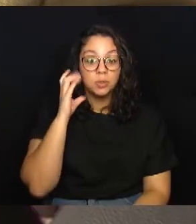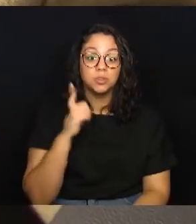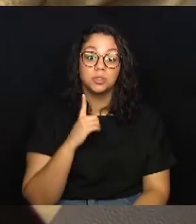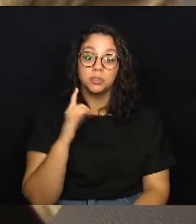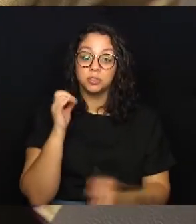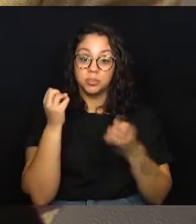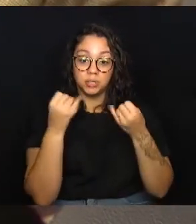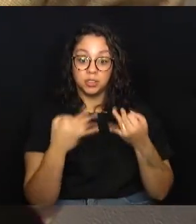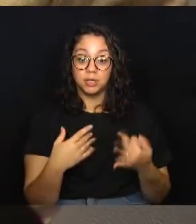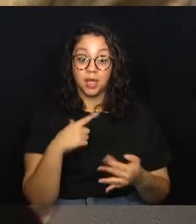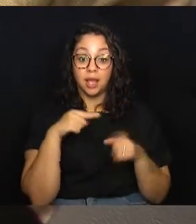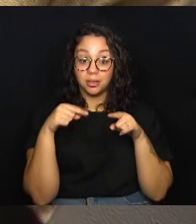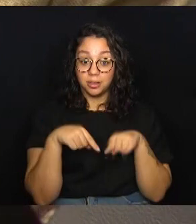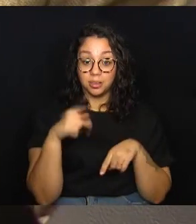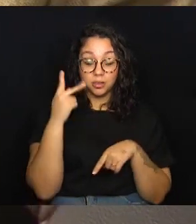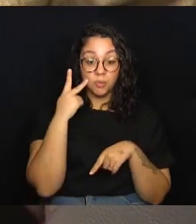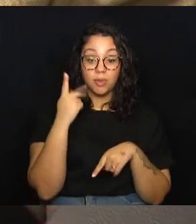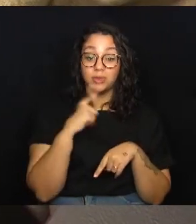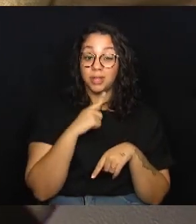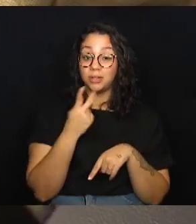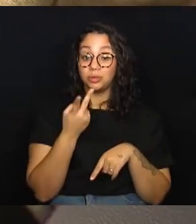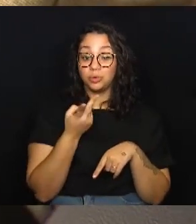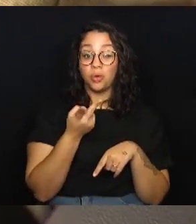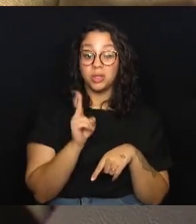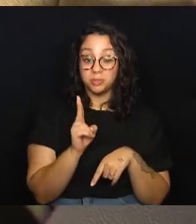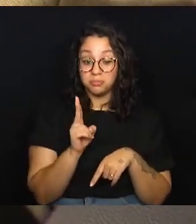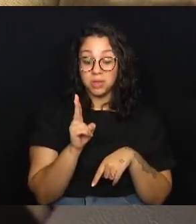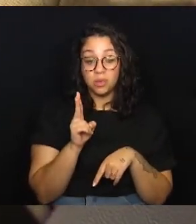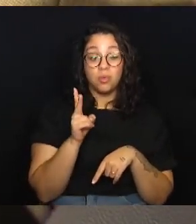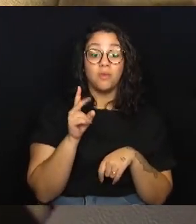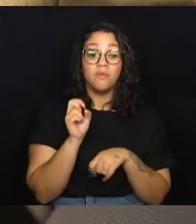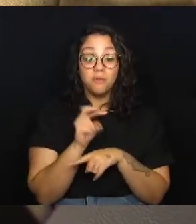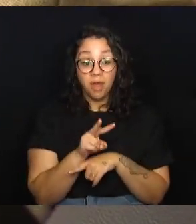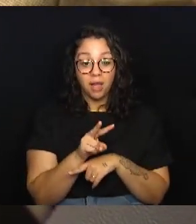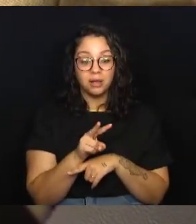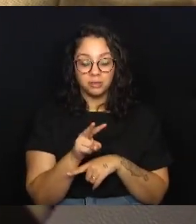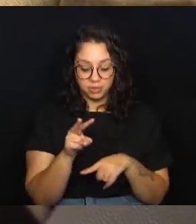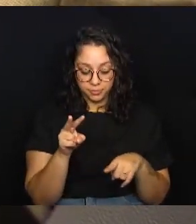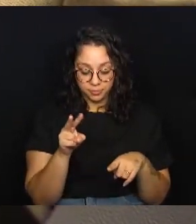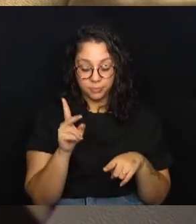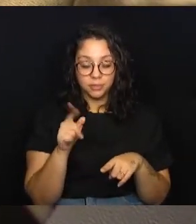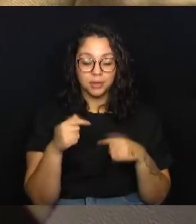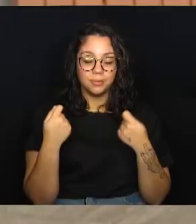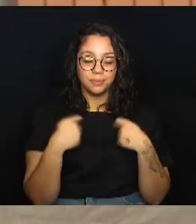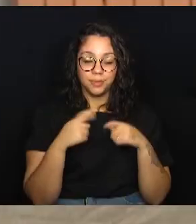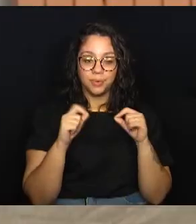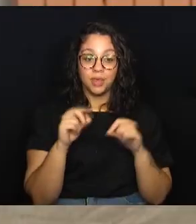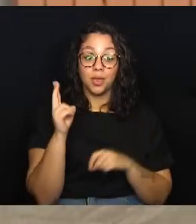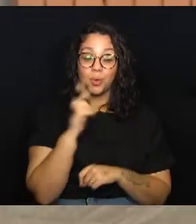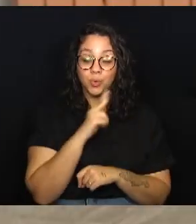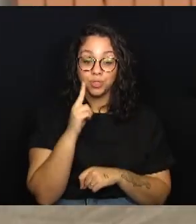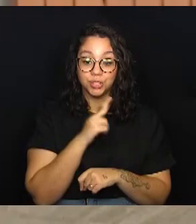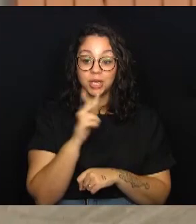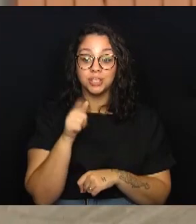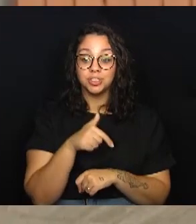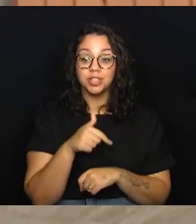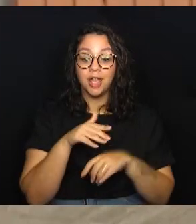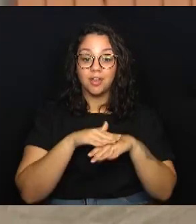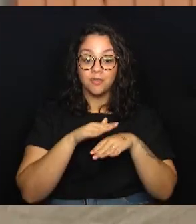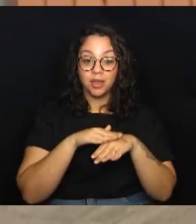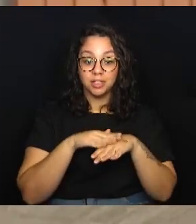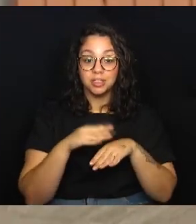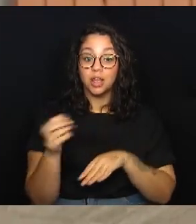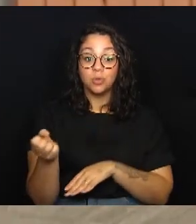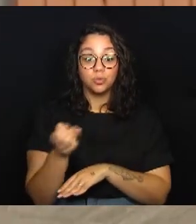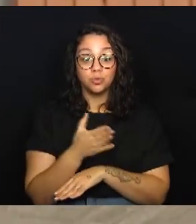Cirilo, no Estado de São Paulo há aproximadamente 2 mil cargos vagos de diretor escolar, o que evidencia a